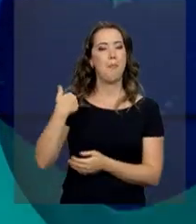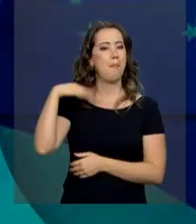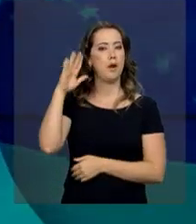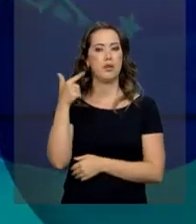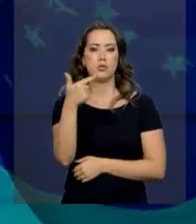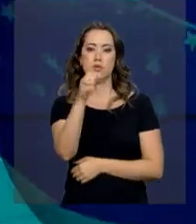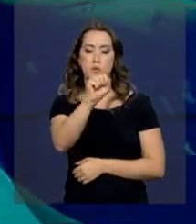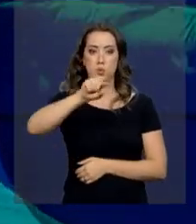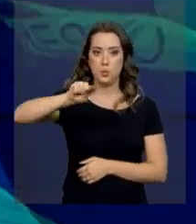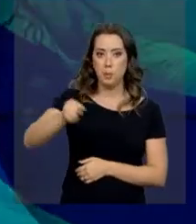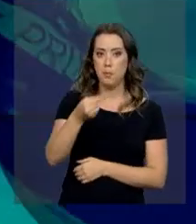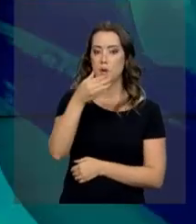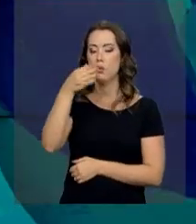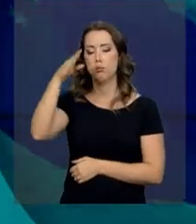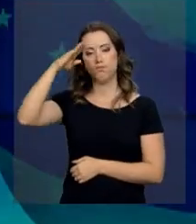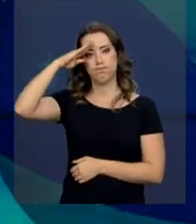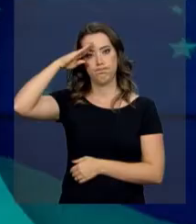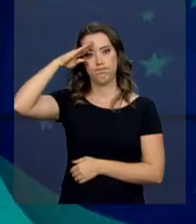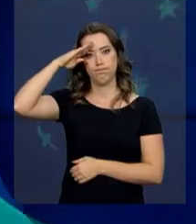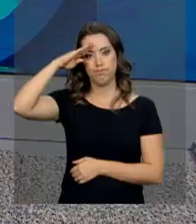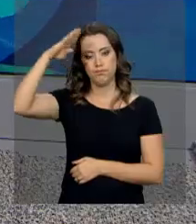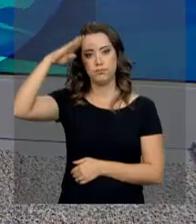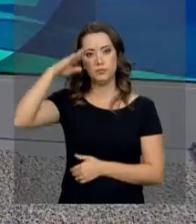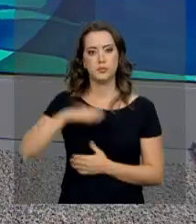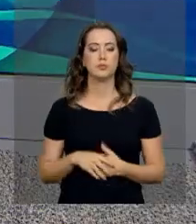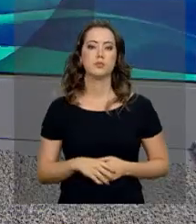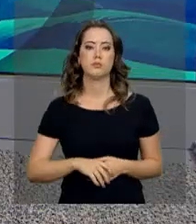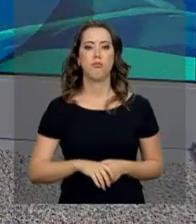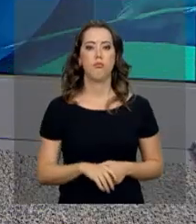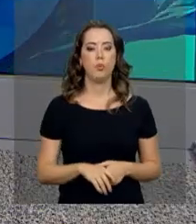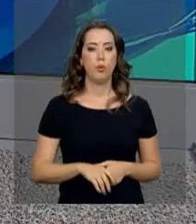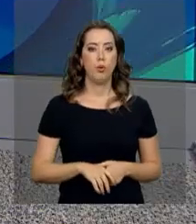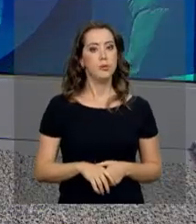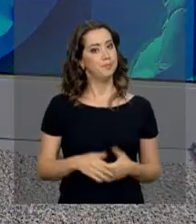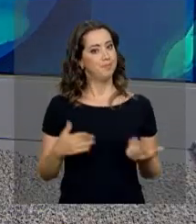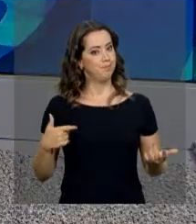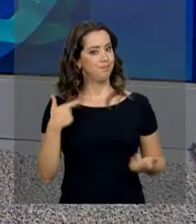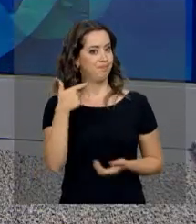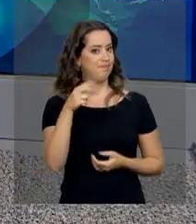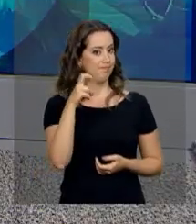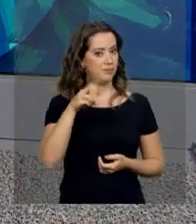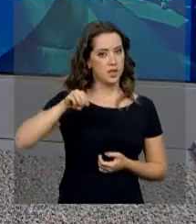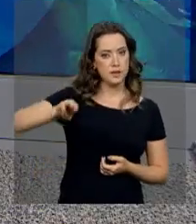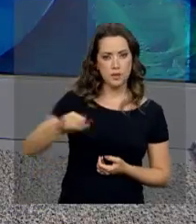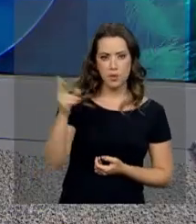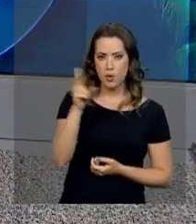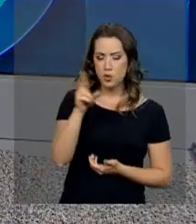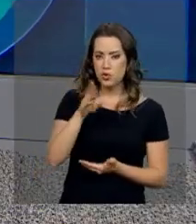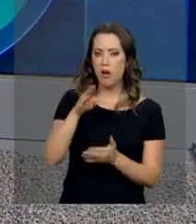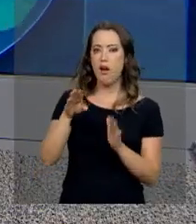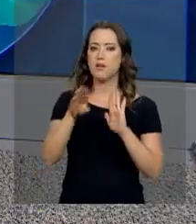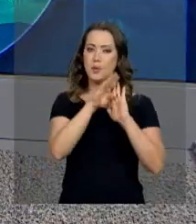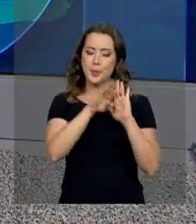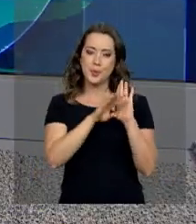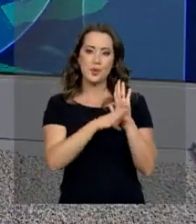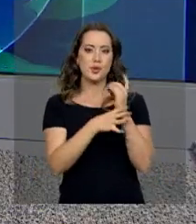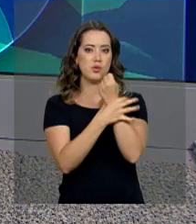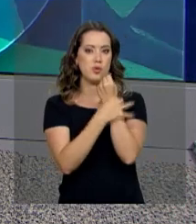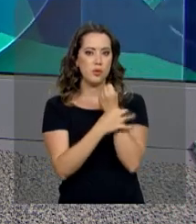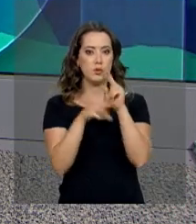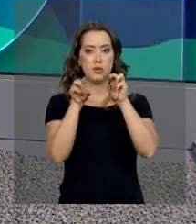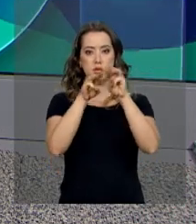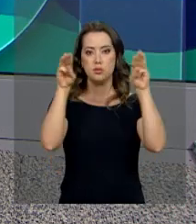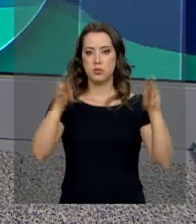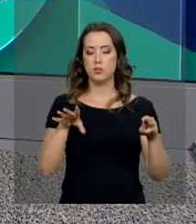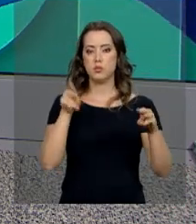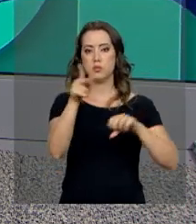mais de 28 mil militares. 25 milhões de reais para projetos de segurança dos museus em todo o